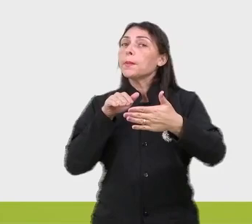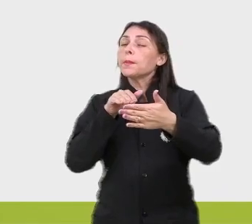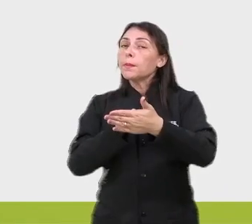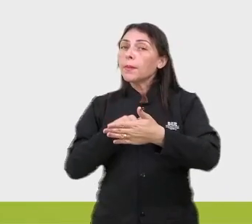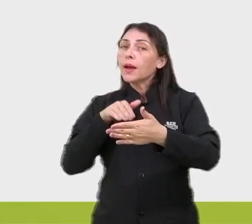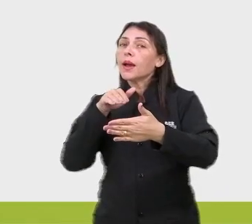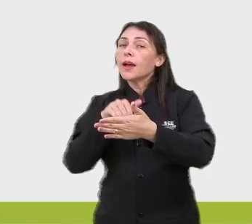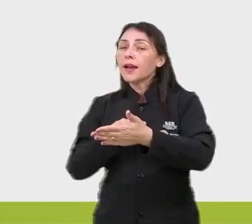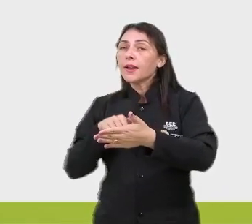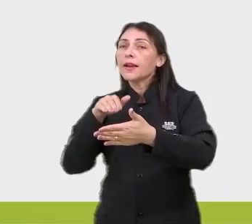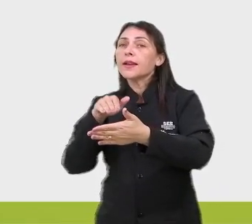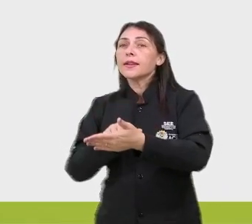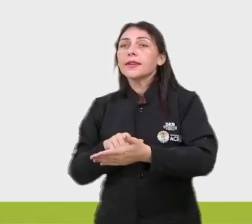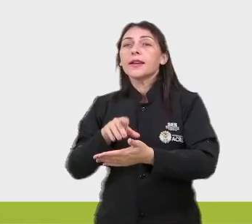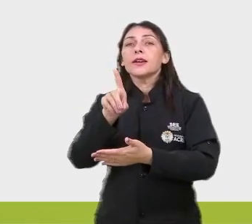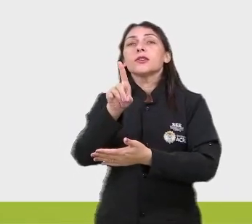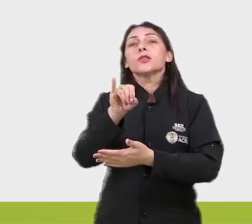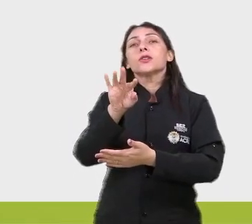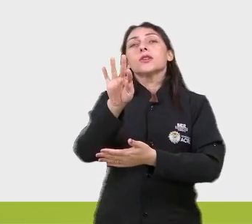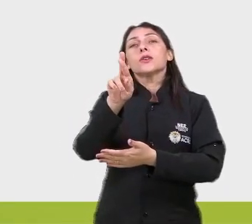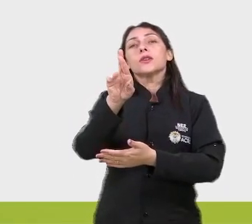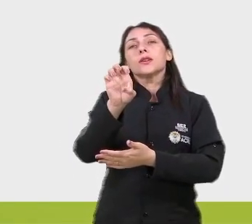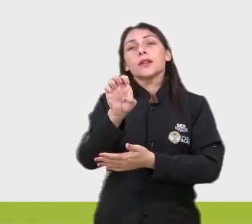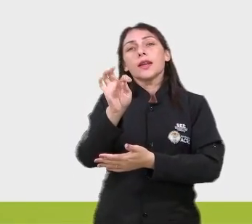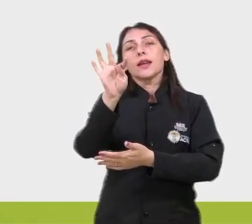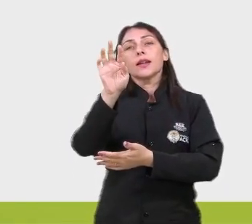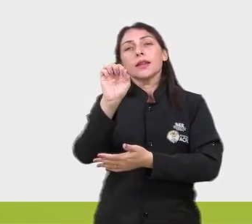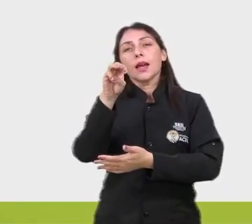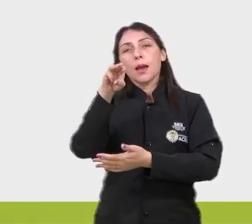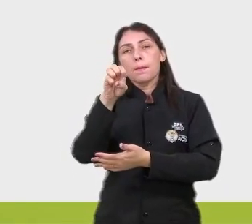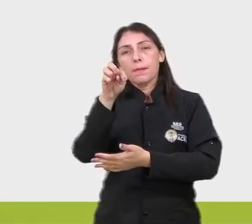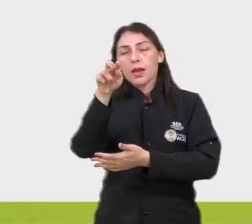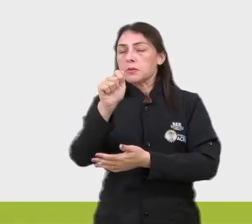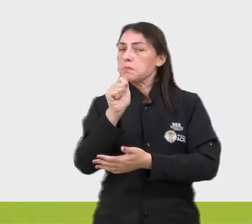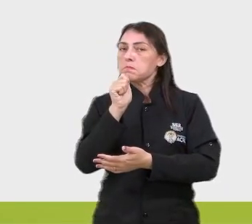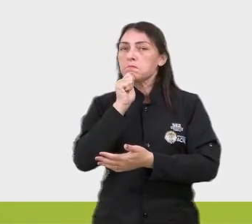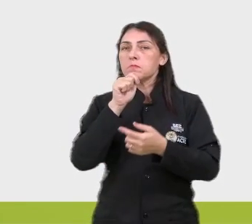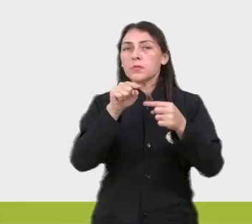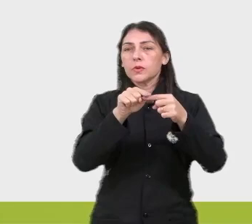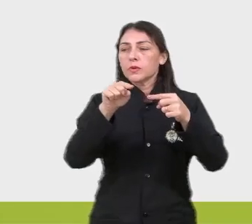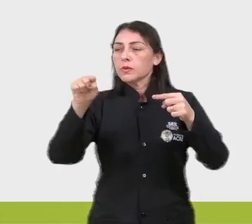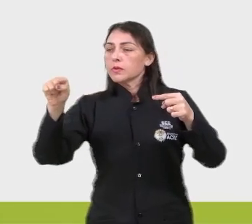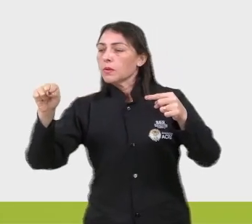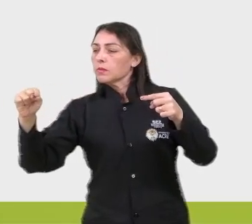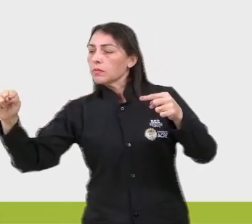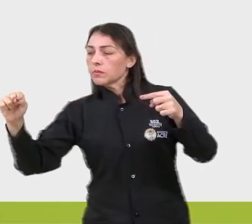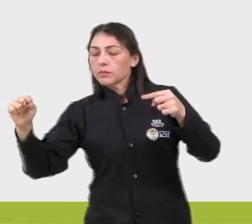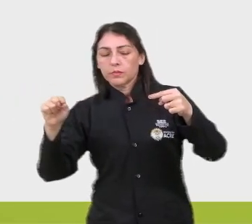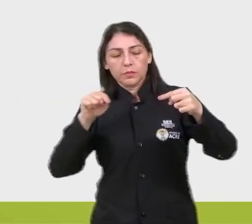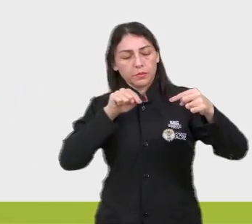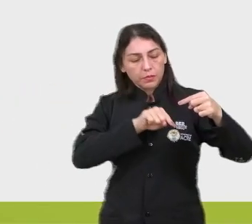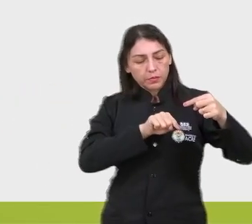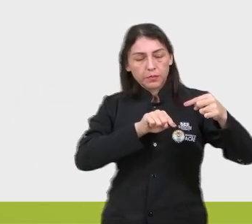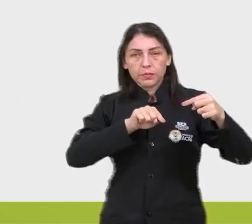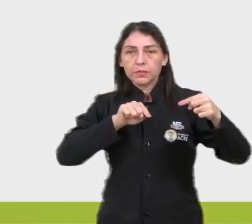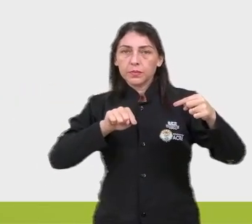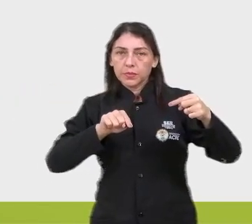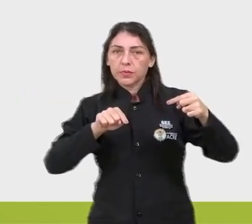diretamente, ó. Não deu tudo, foi para a outra linha, concluiu.